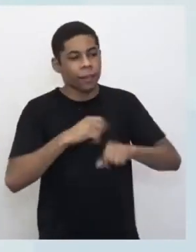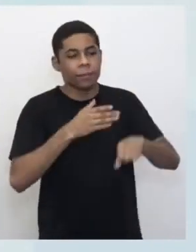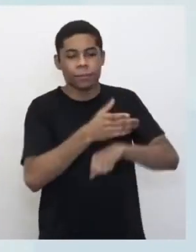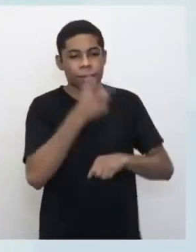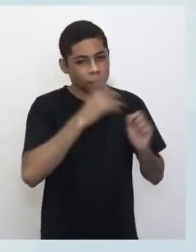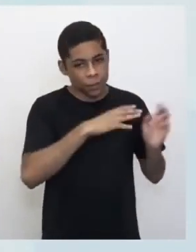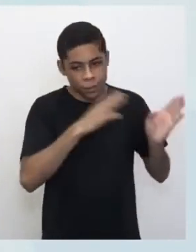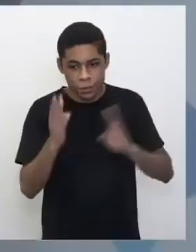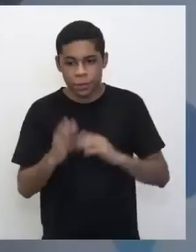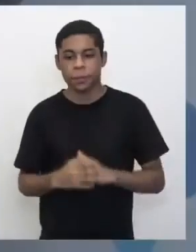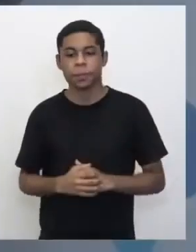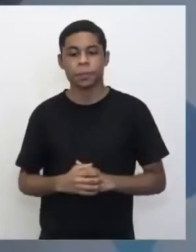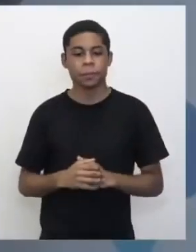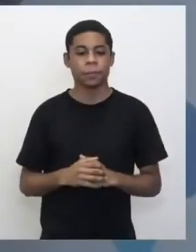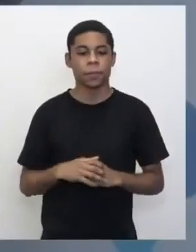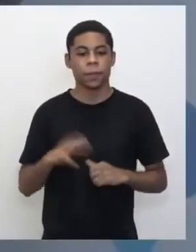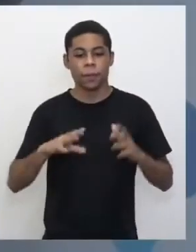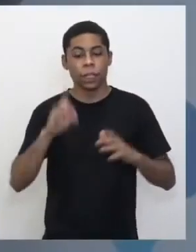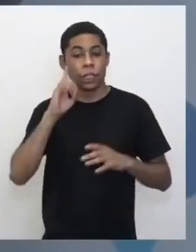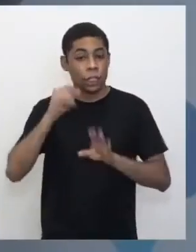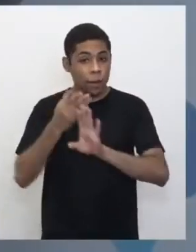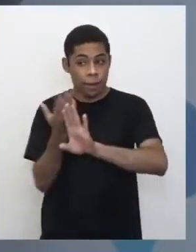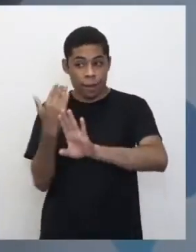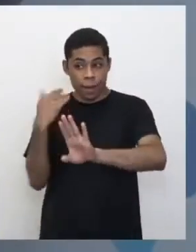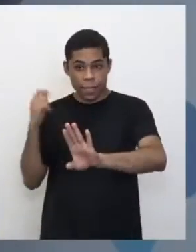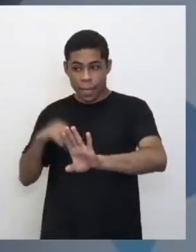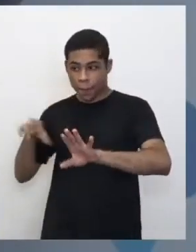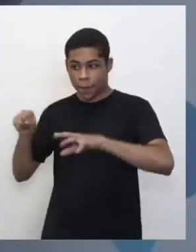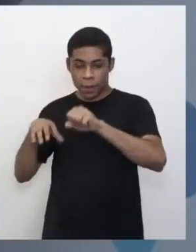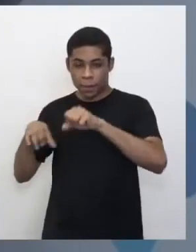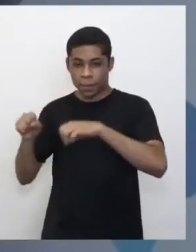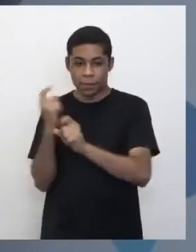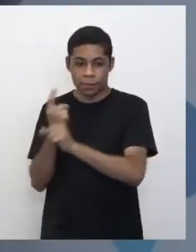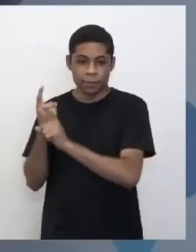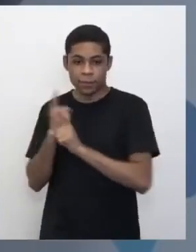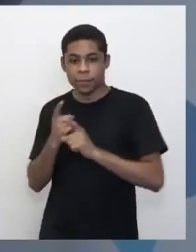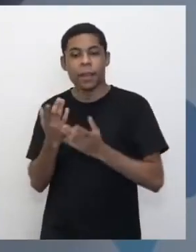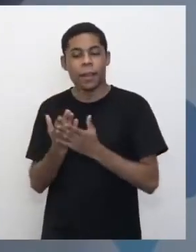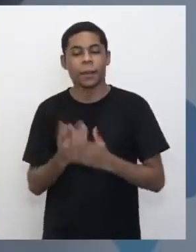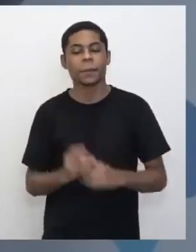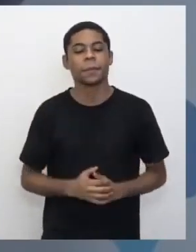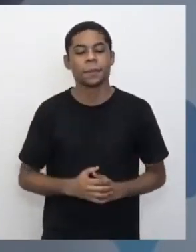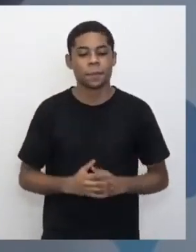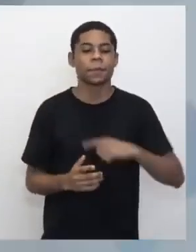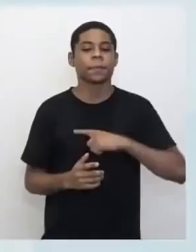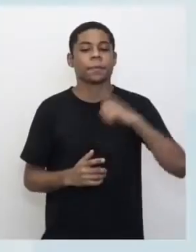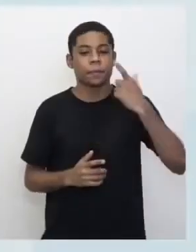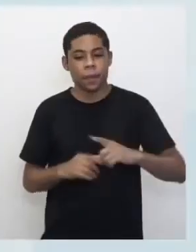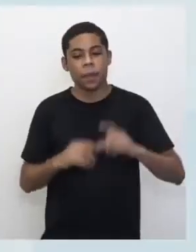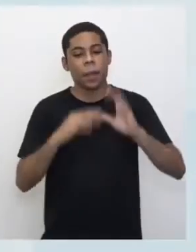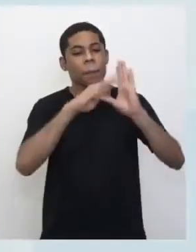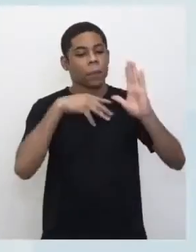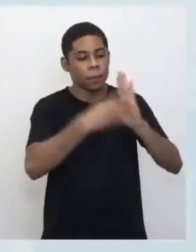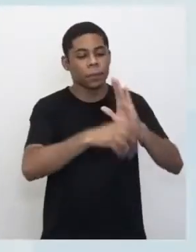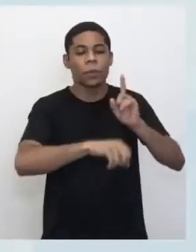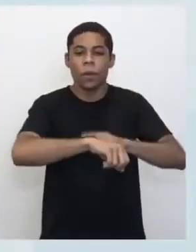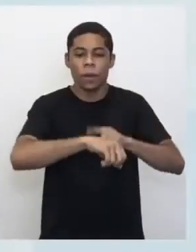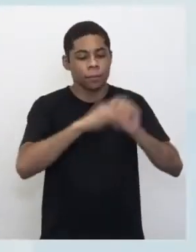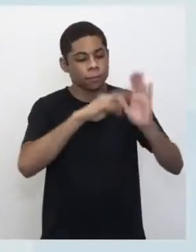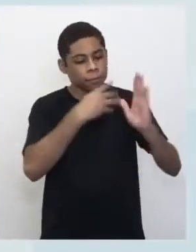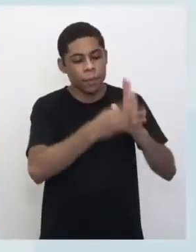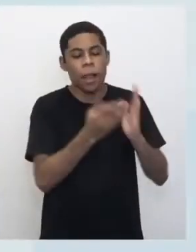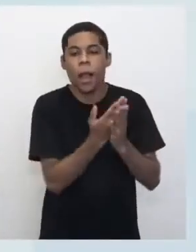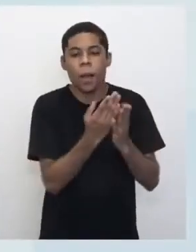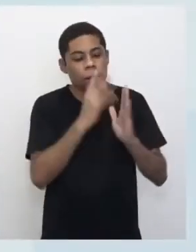vezes, até um dia antes ali, alguns dias antes, você consegue encontrar a aula, né, para os professores. A gente tem ali a programação, que é os horários de